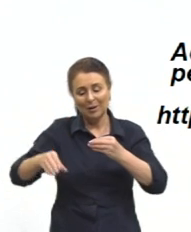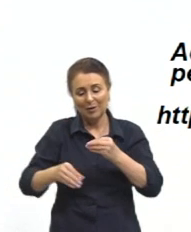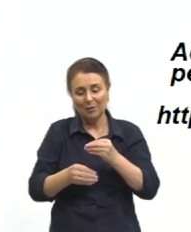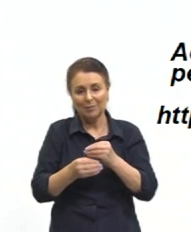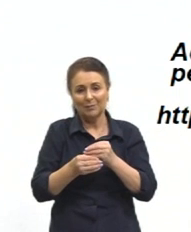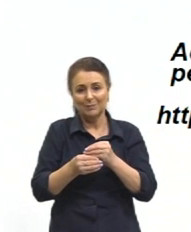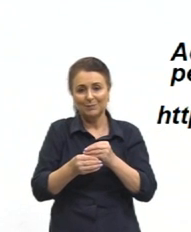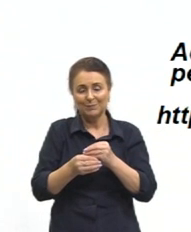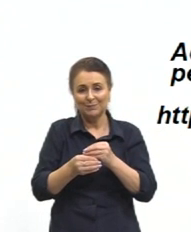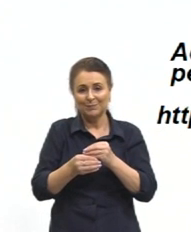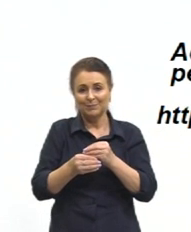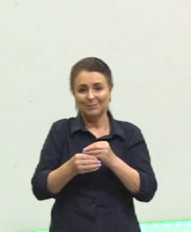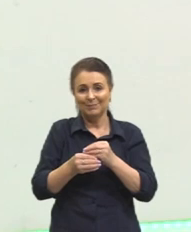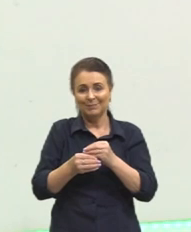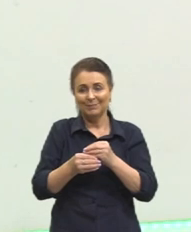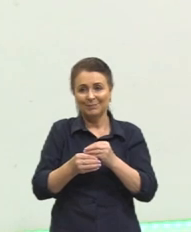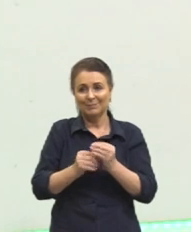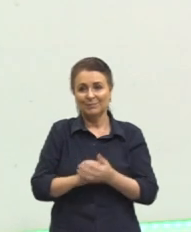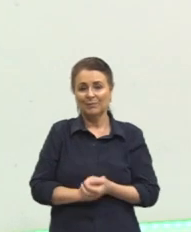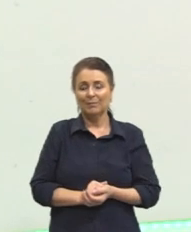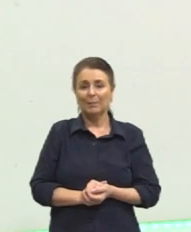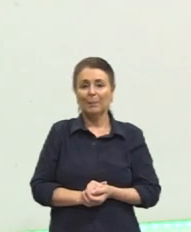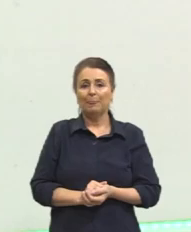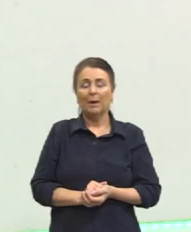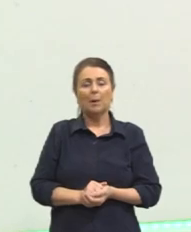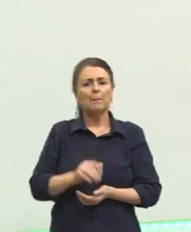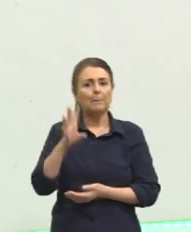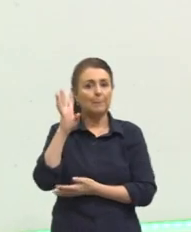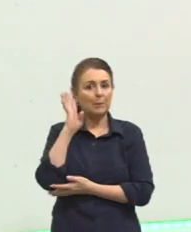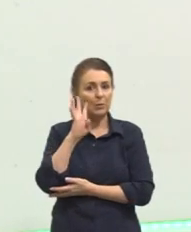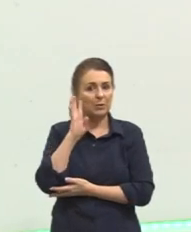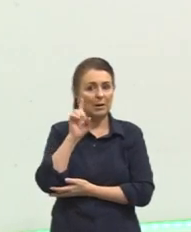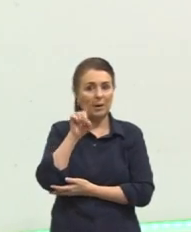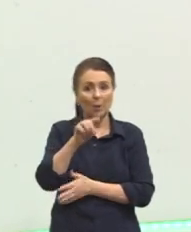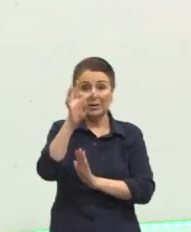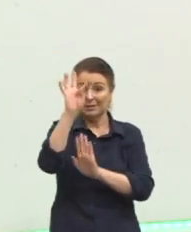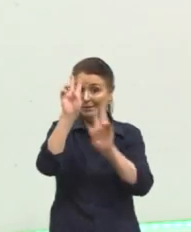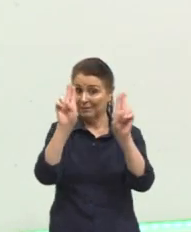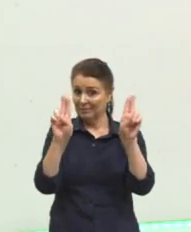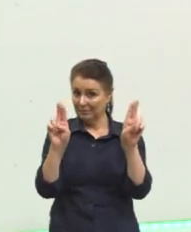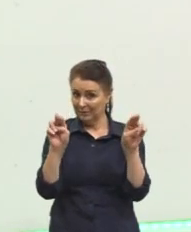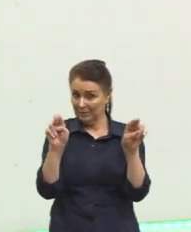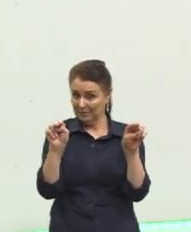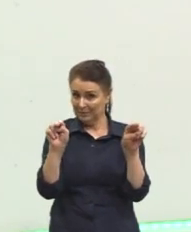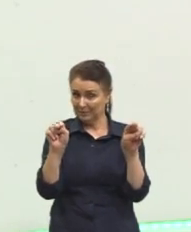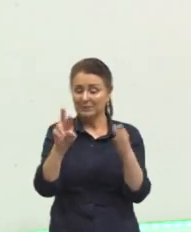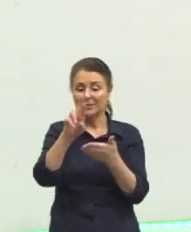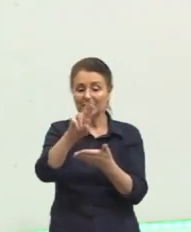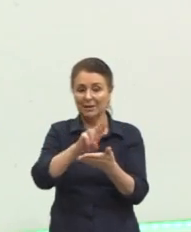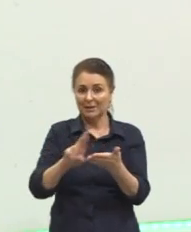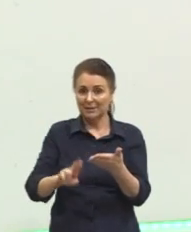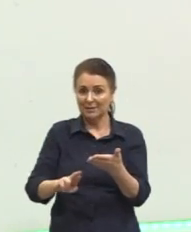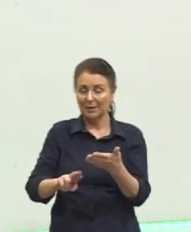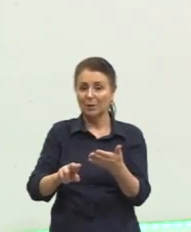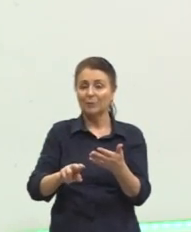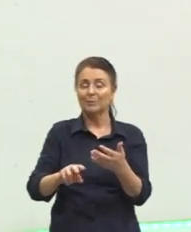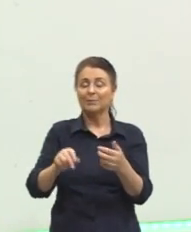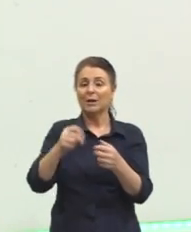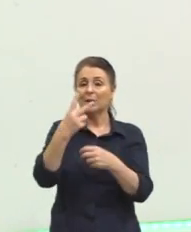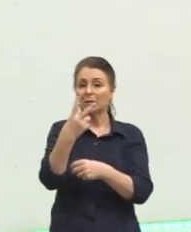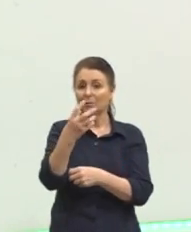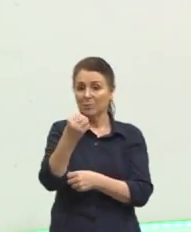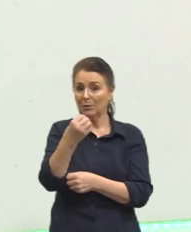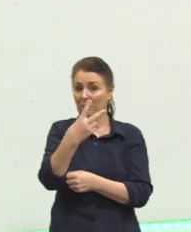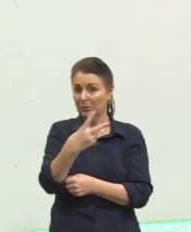Isso aí, gente. Muito bom esse tema da redação. É um tema